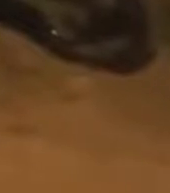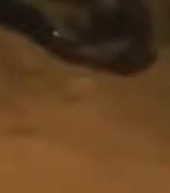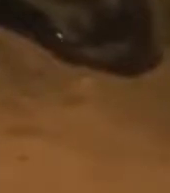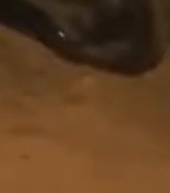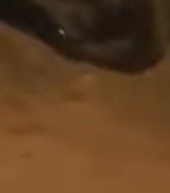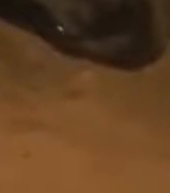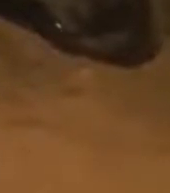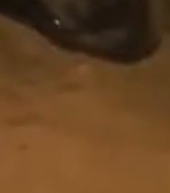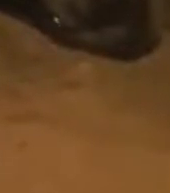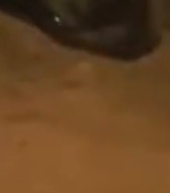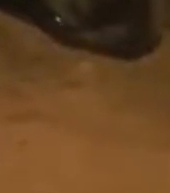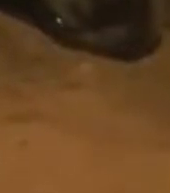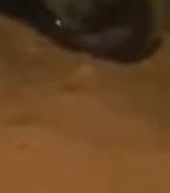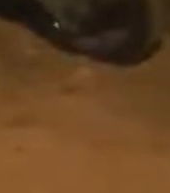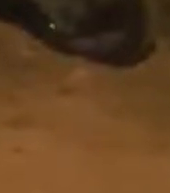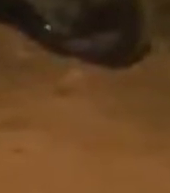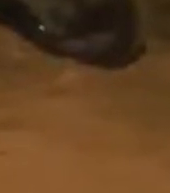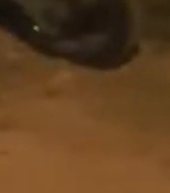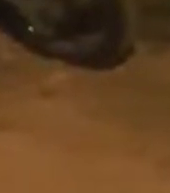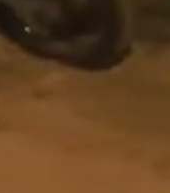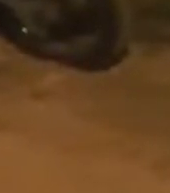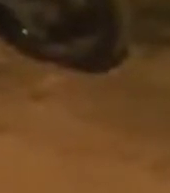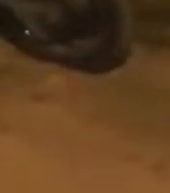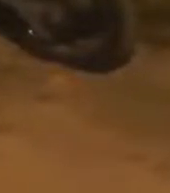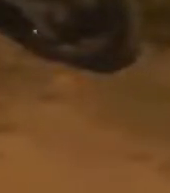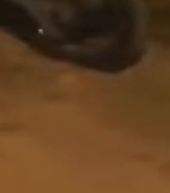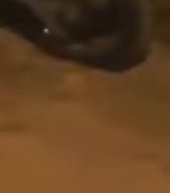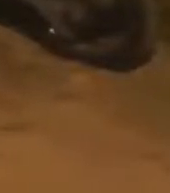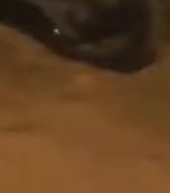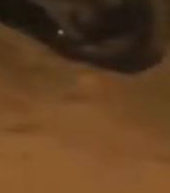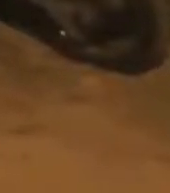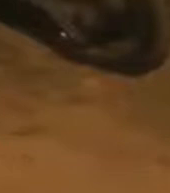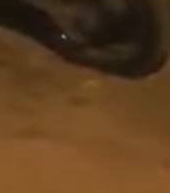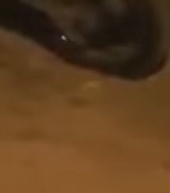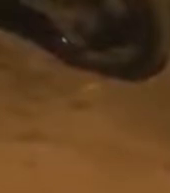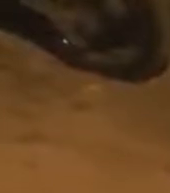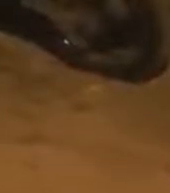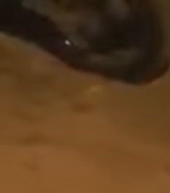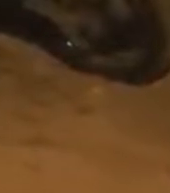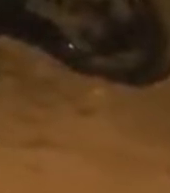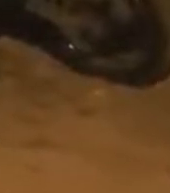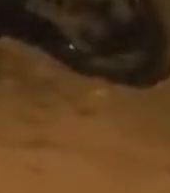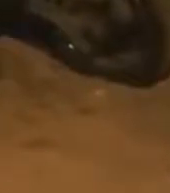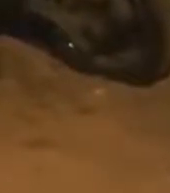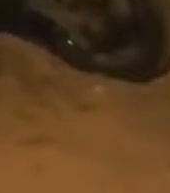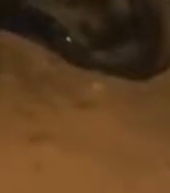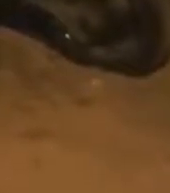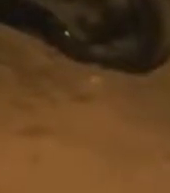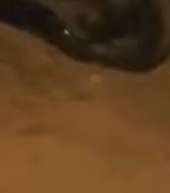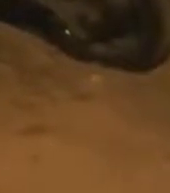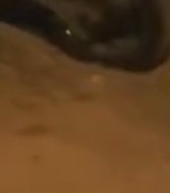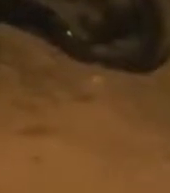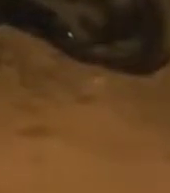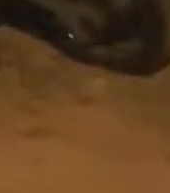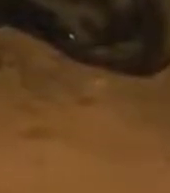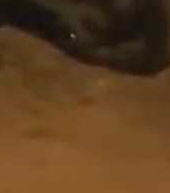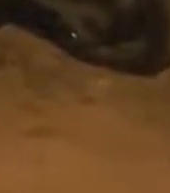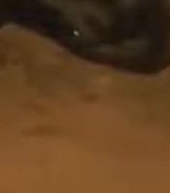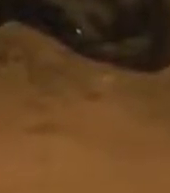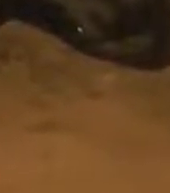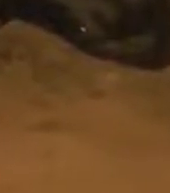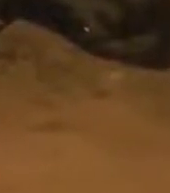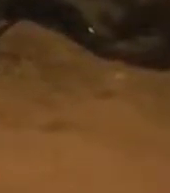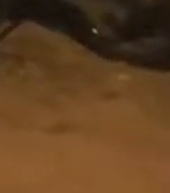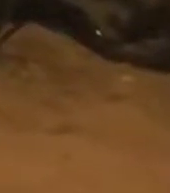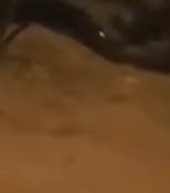Boa noite. Hoje é dia 14 para 15, já dia 15, de